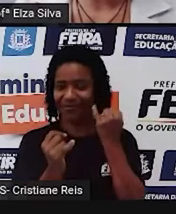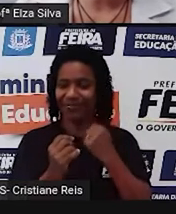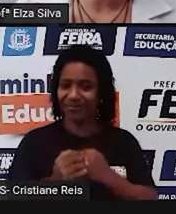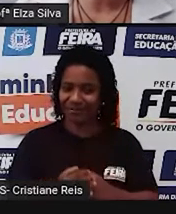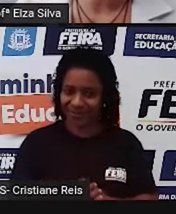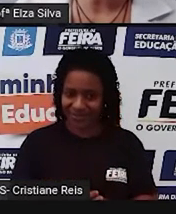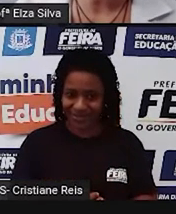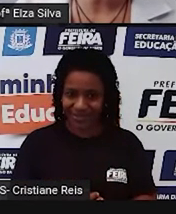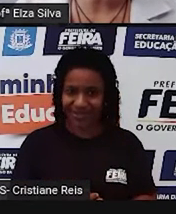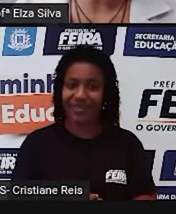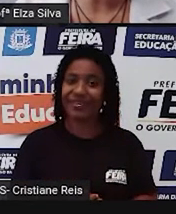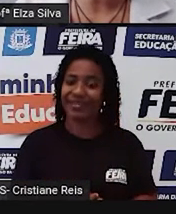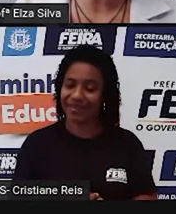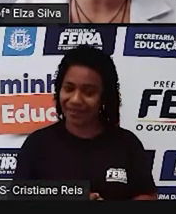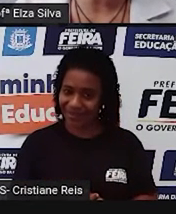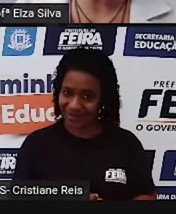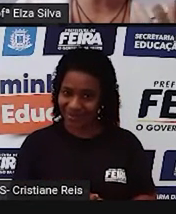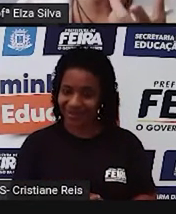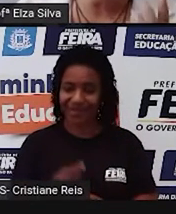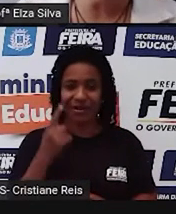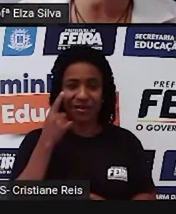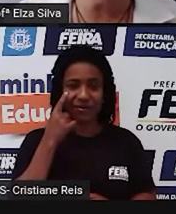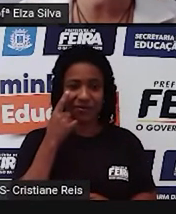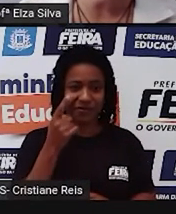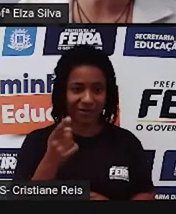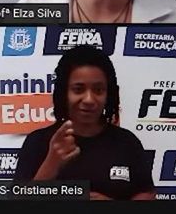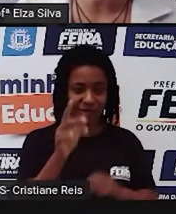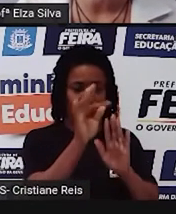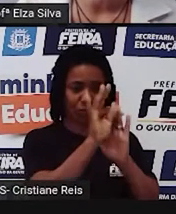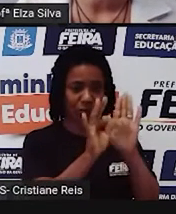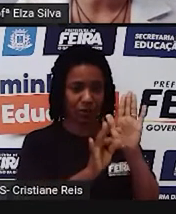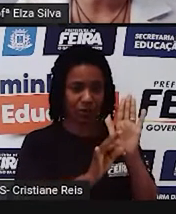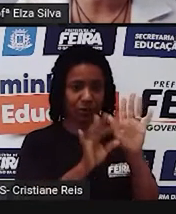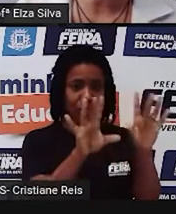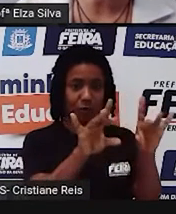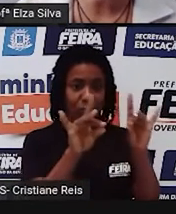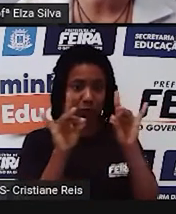Eu retirei do texto e trouxe para a gente observar mais de perto.